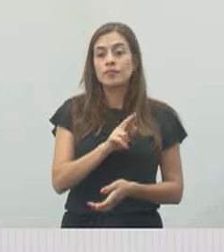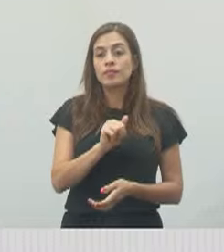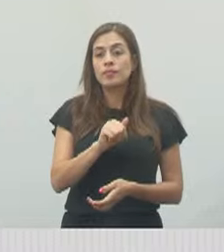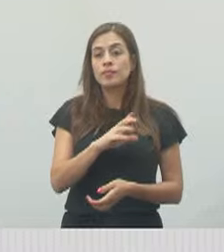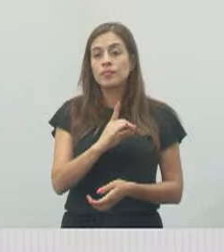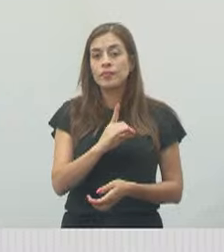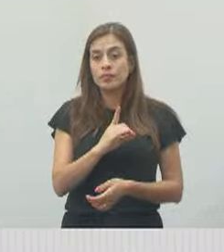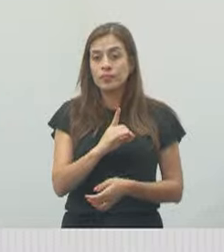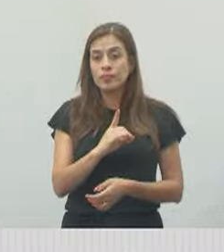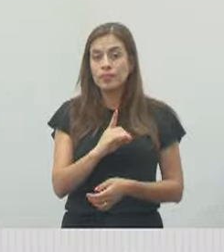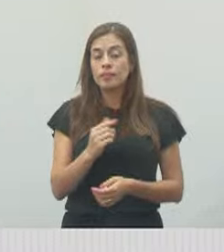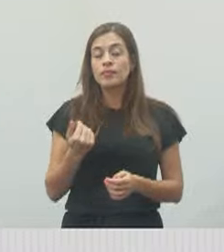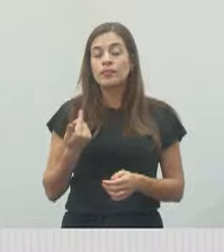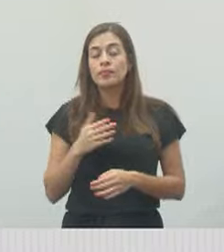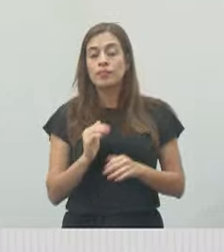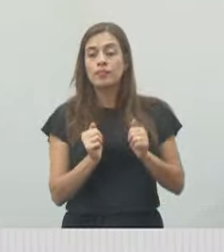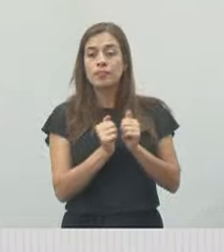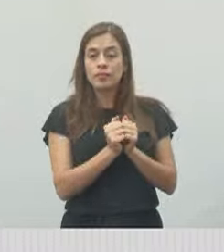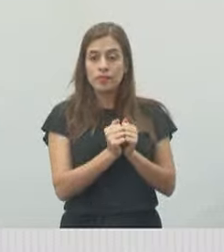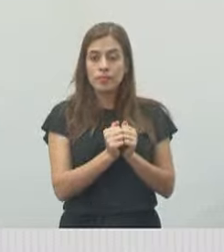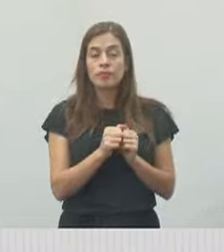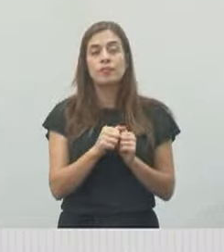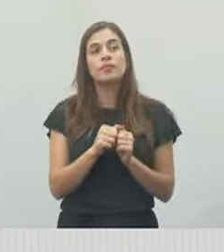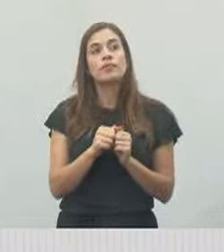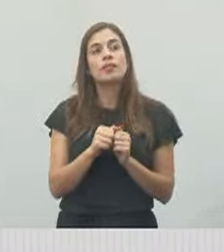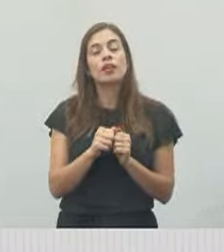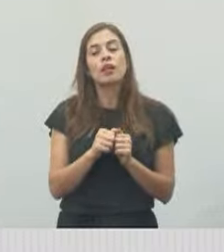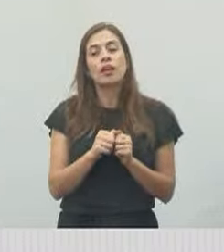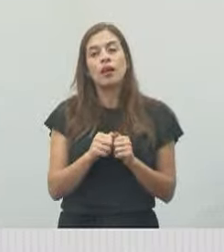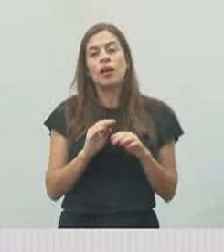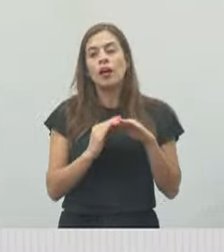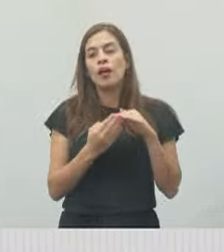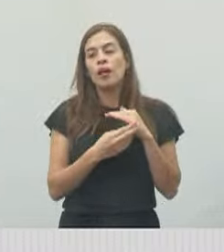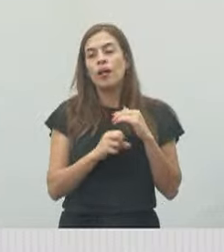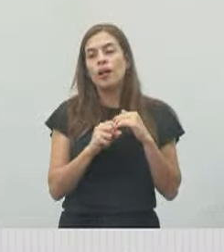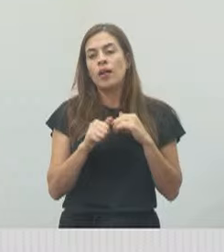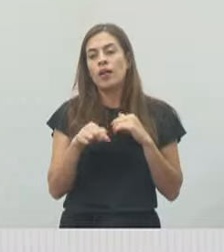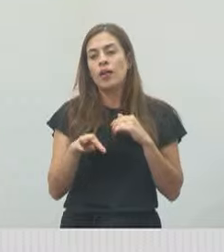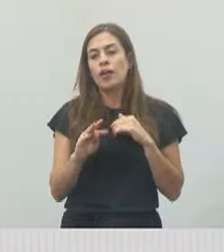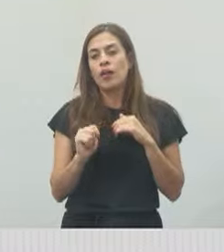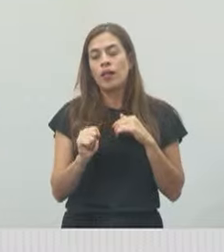comigo lá no Residencial Santa Paula. Pode pôr a próxima foto?